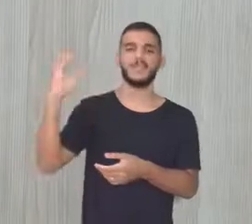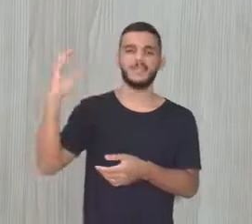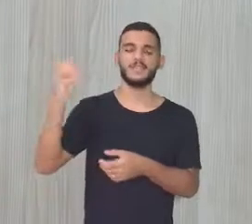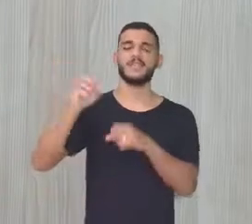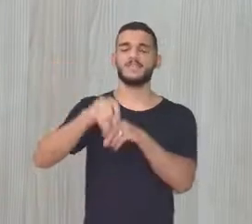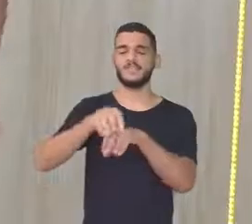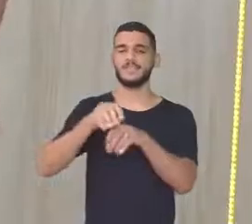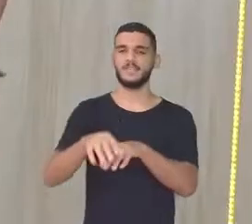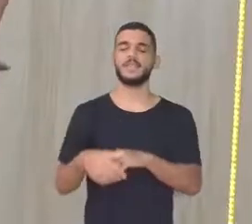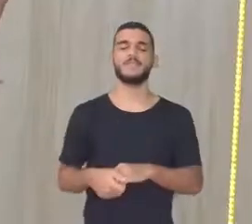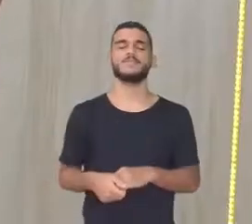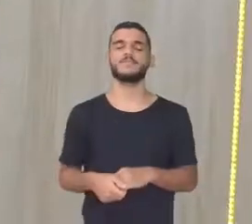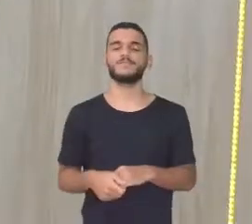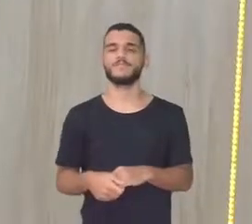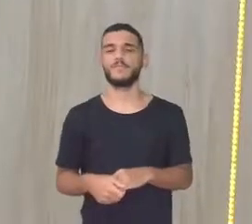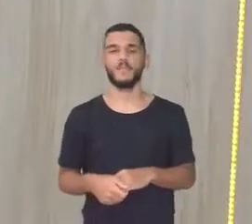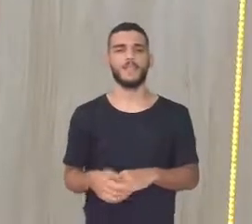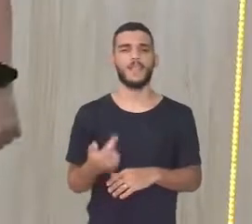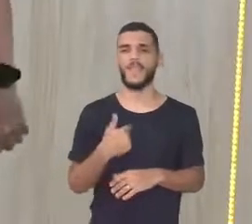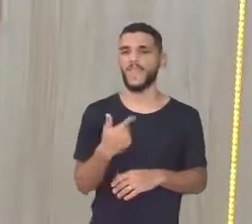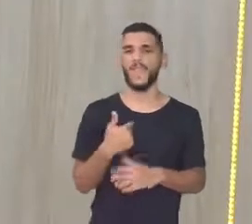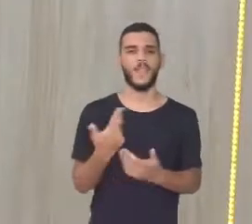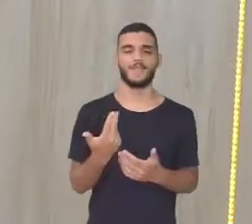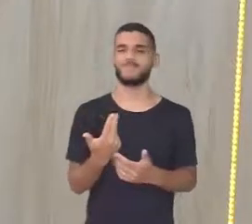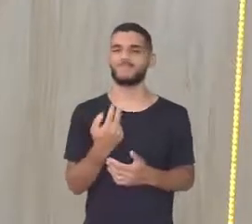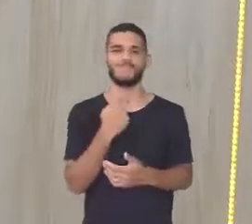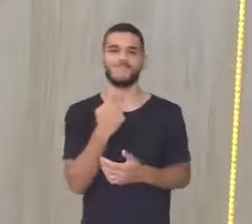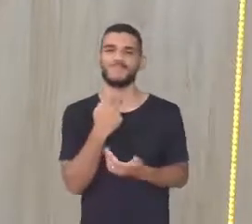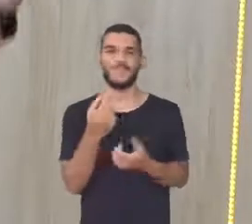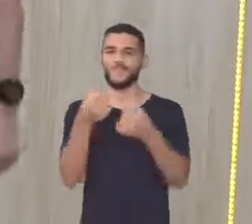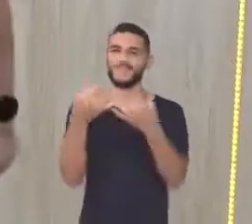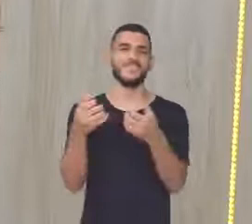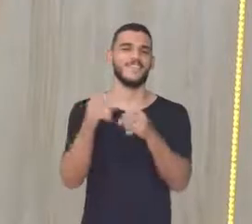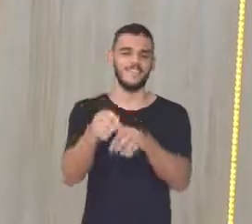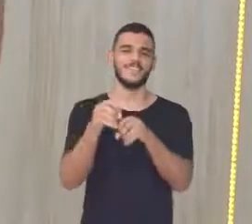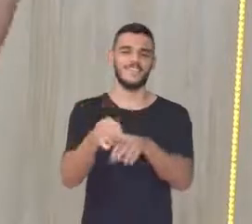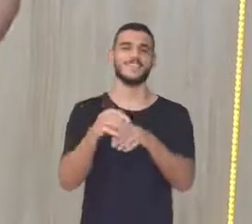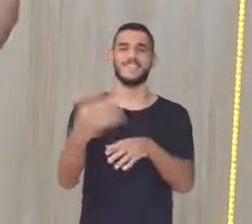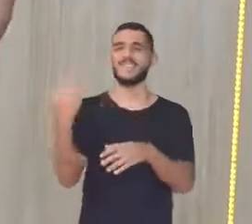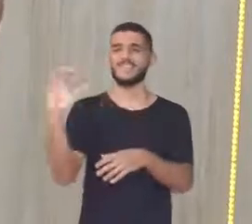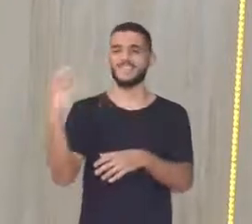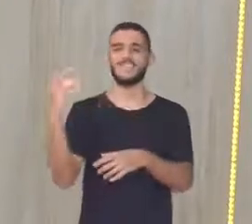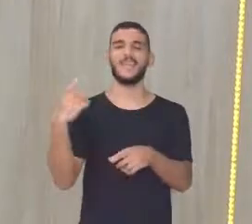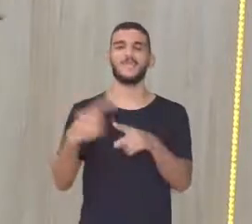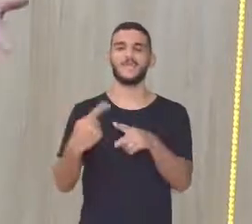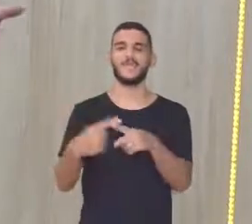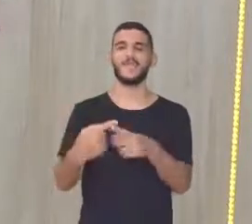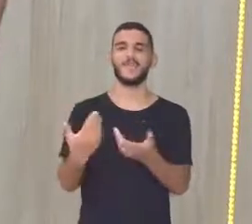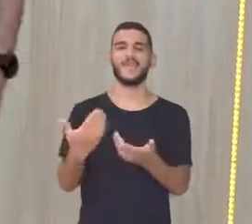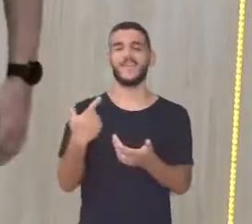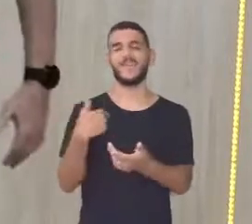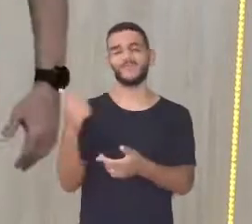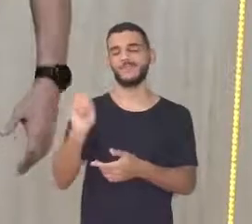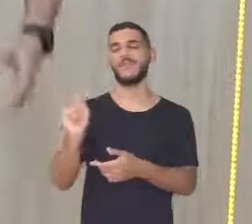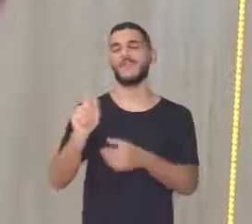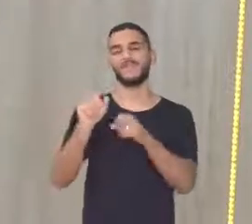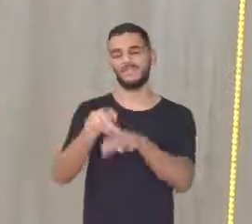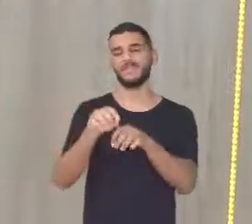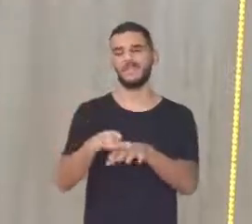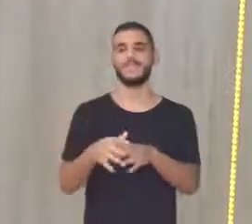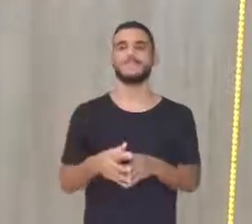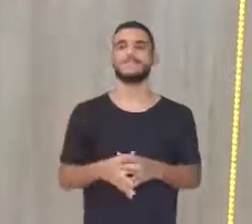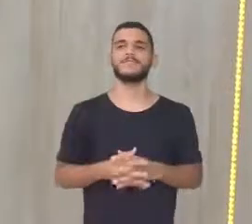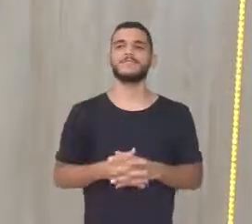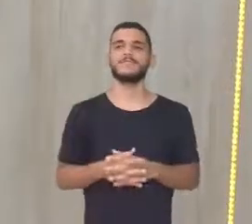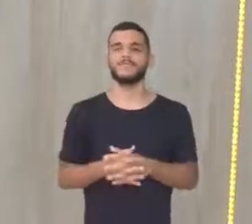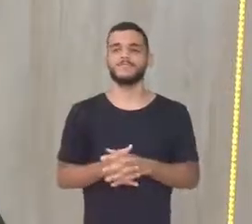Aí são com elas Eu não me arvoro A falar de ciência Porque não é minha praia Né? Minha praia